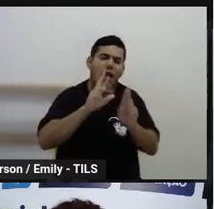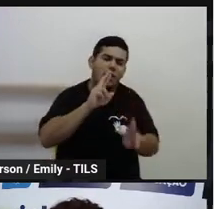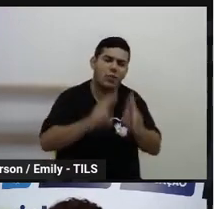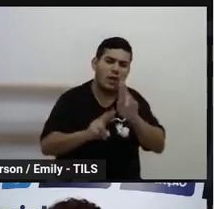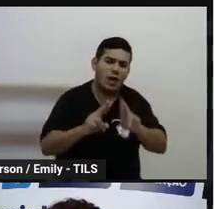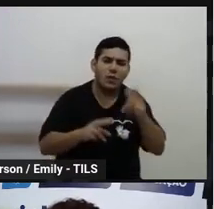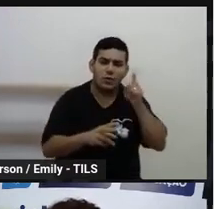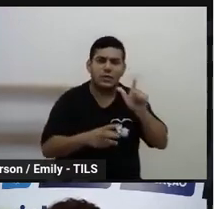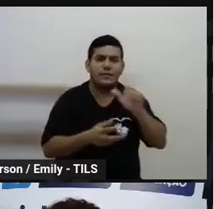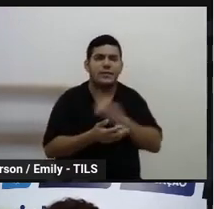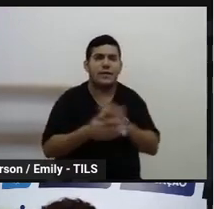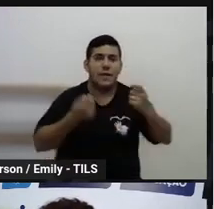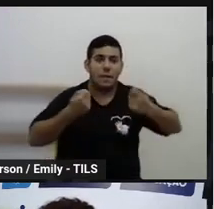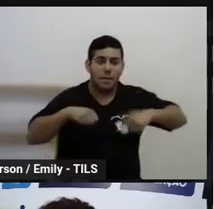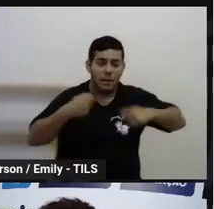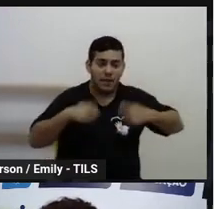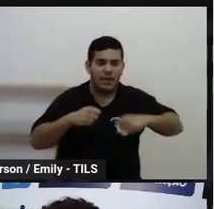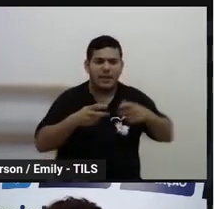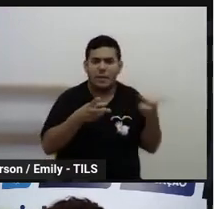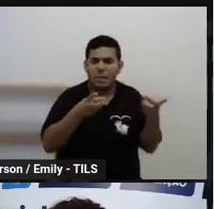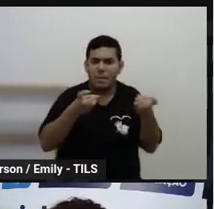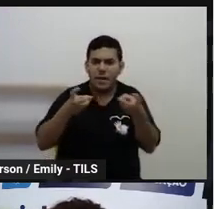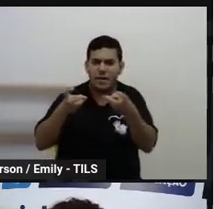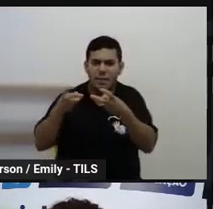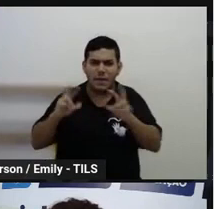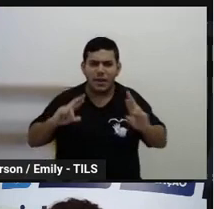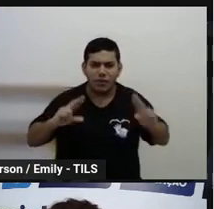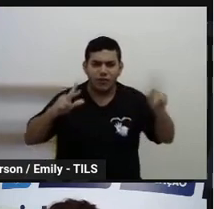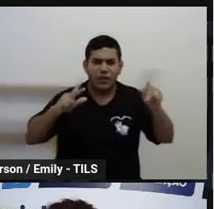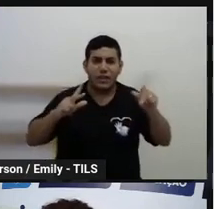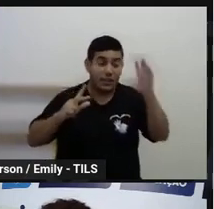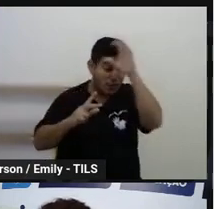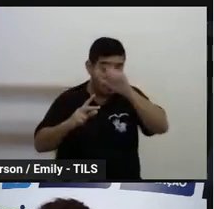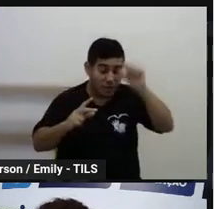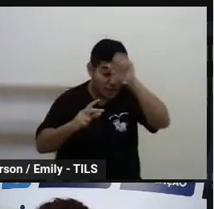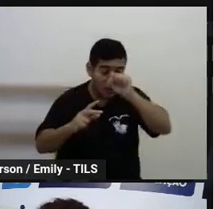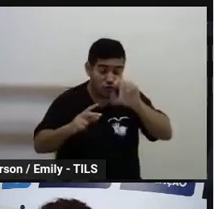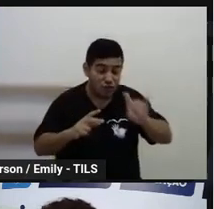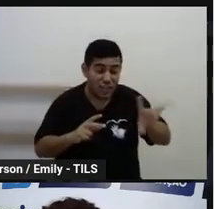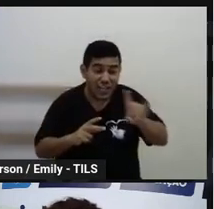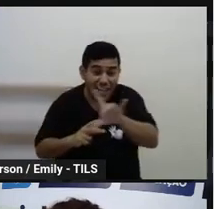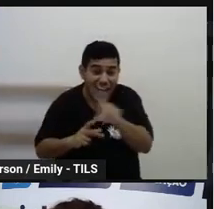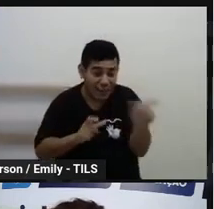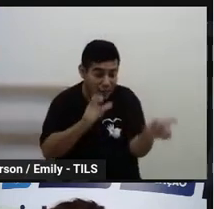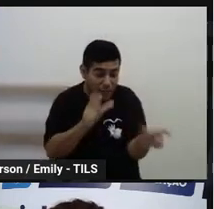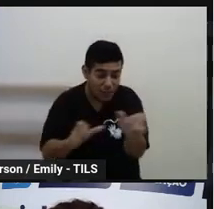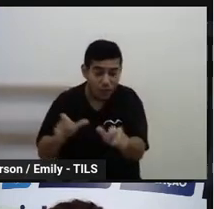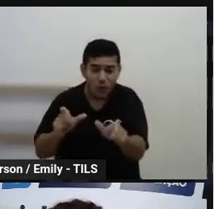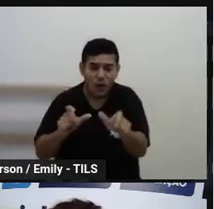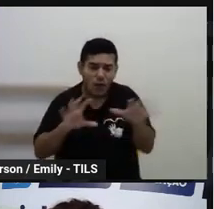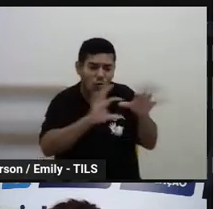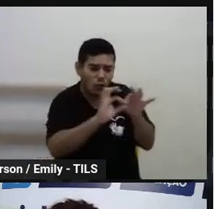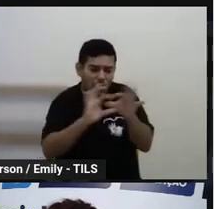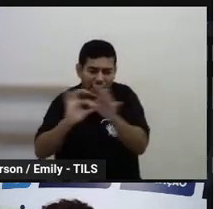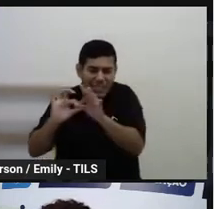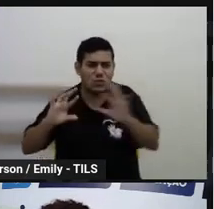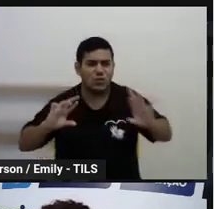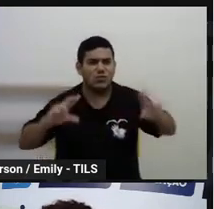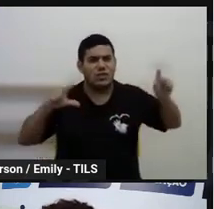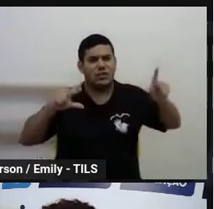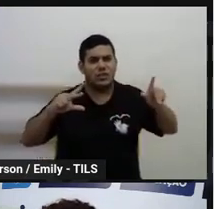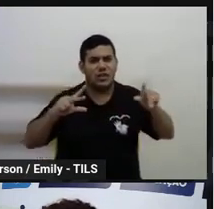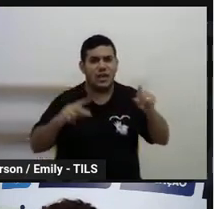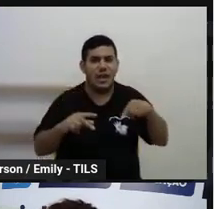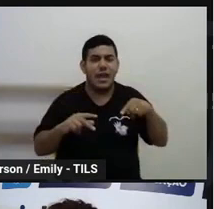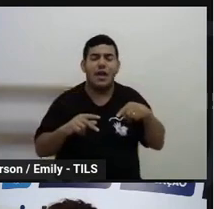A gente precisa perceber também as diferenças de aprendizagem tido como contexto as realidades distintas. A gente sabe